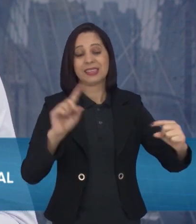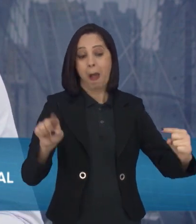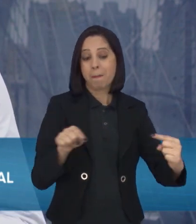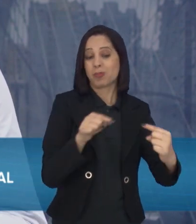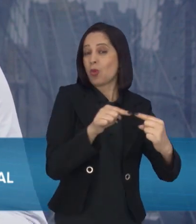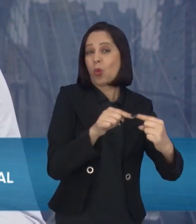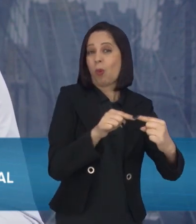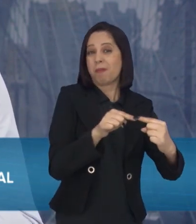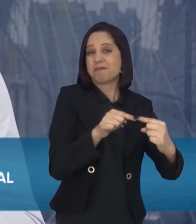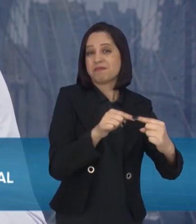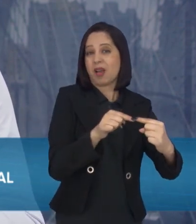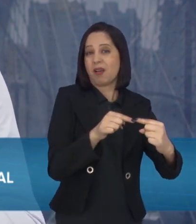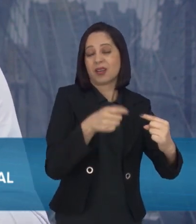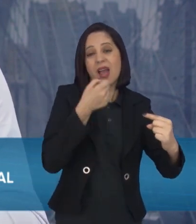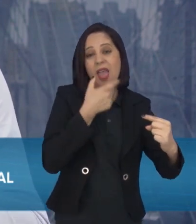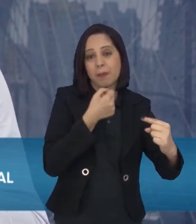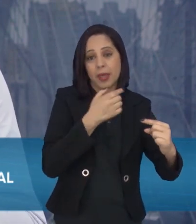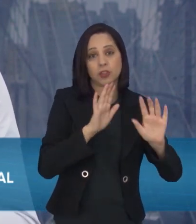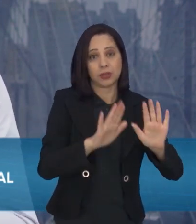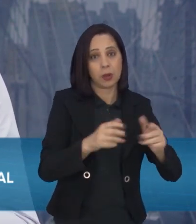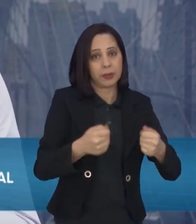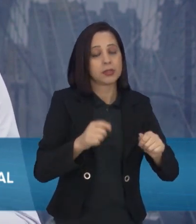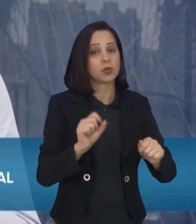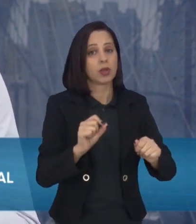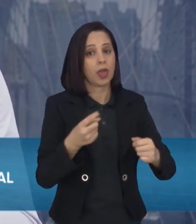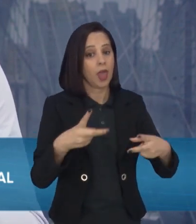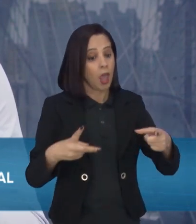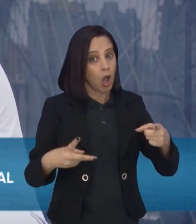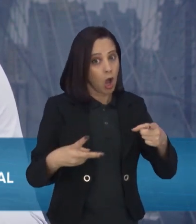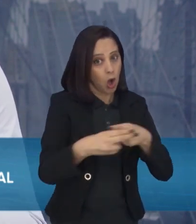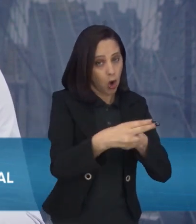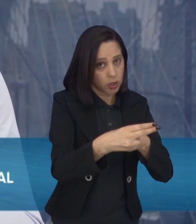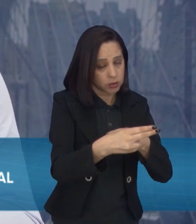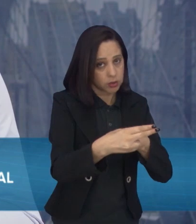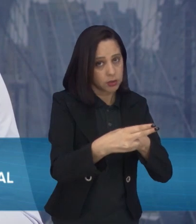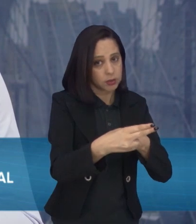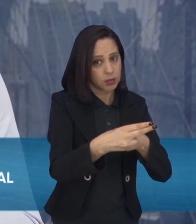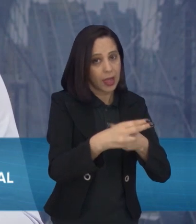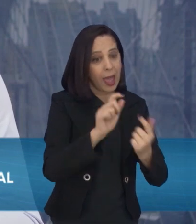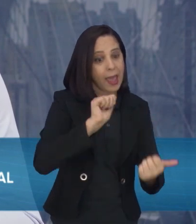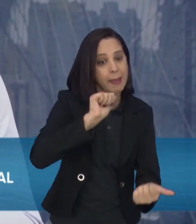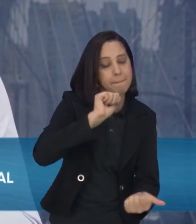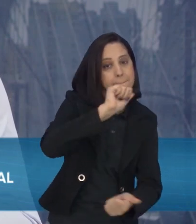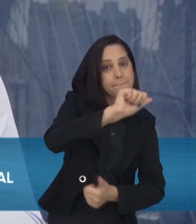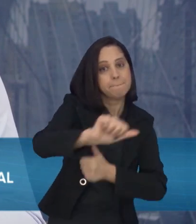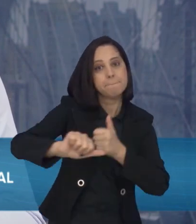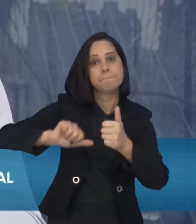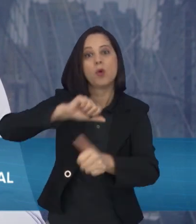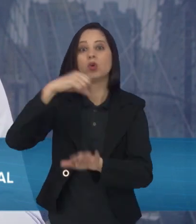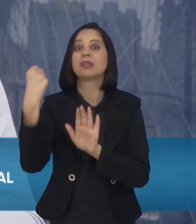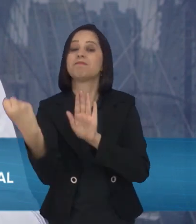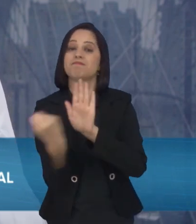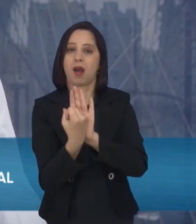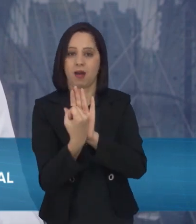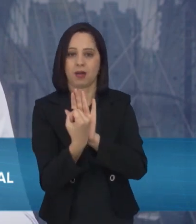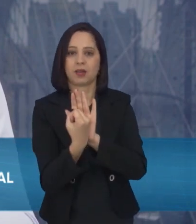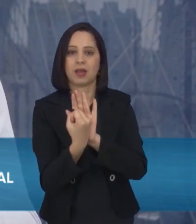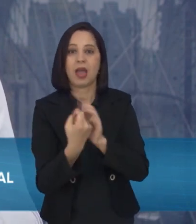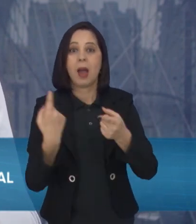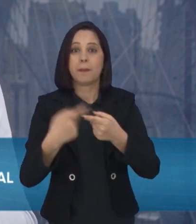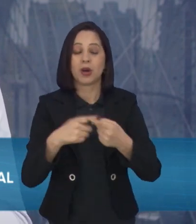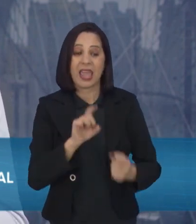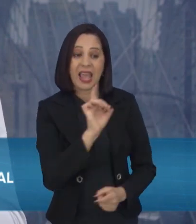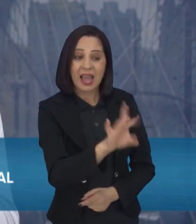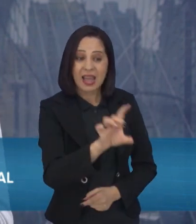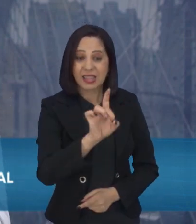medicamento. O você tem que fazer? Você tem que parar o uso desse medicamento e trocar a marca dos canabinoides. Porque cada